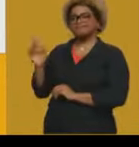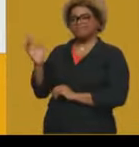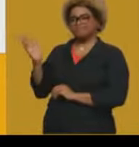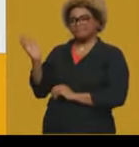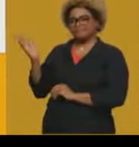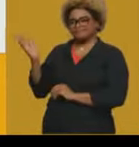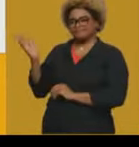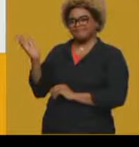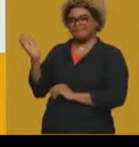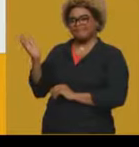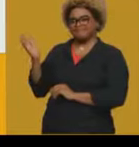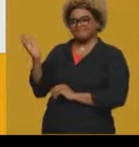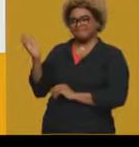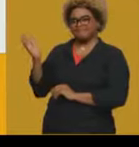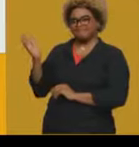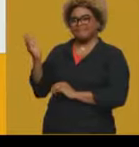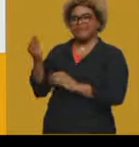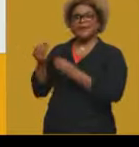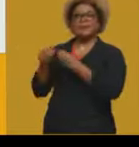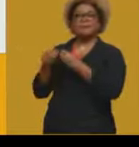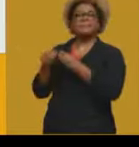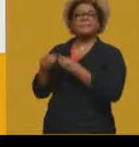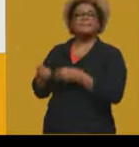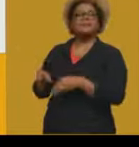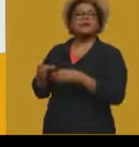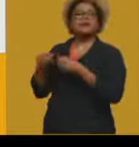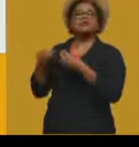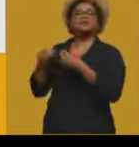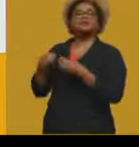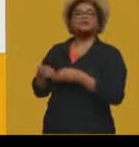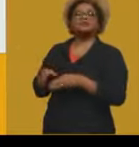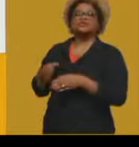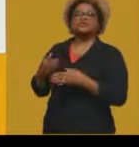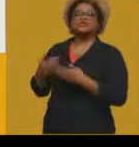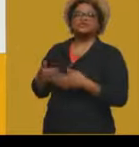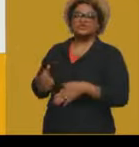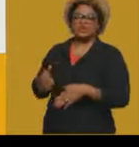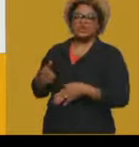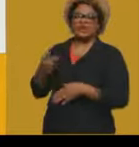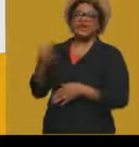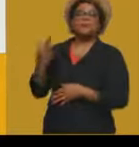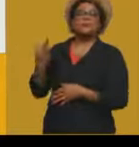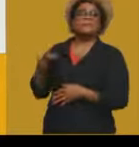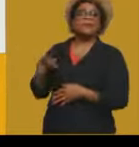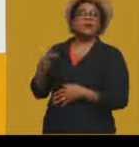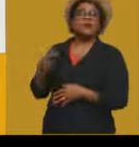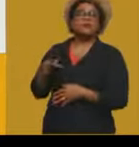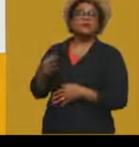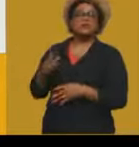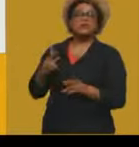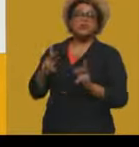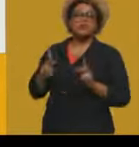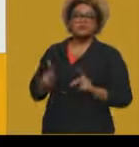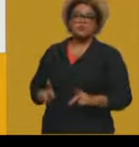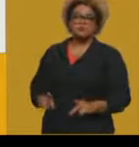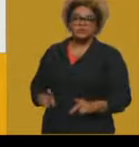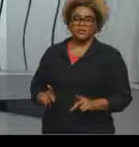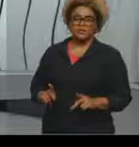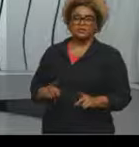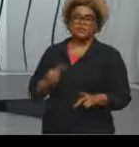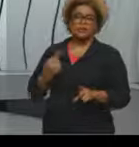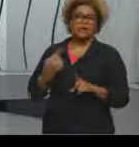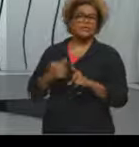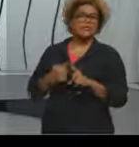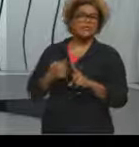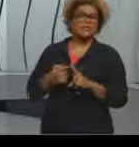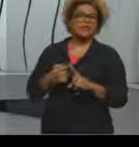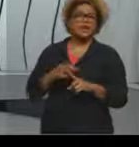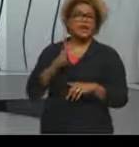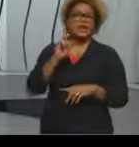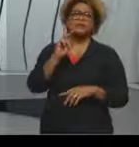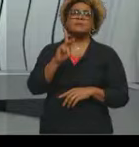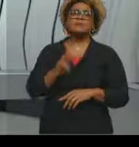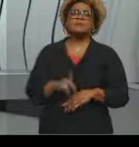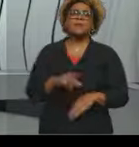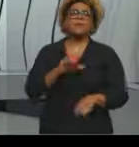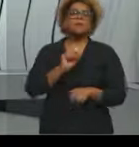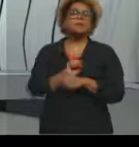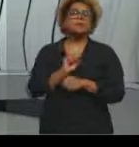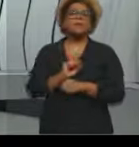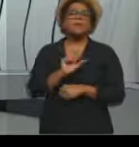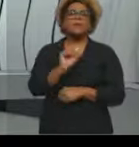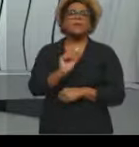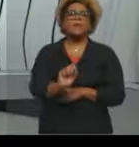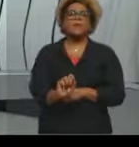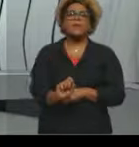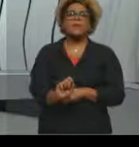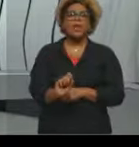é uma mão que muitas vezes ela está prejudicando ou que está ferindo, né, uma vez que aquilo que é esperado enquanto direitos, enquanto